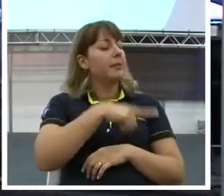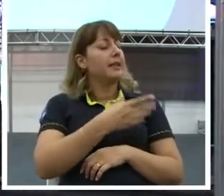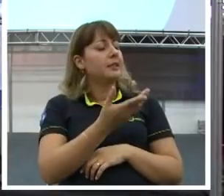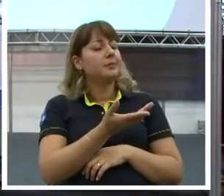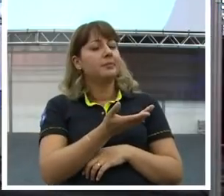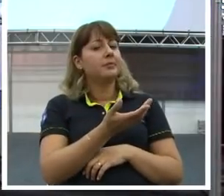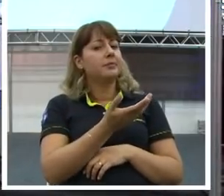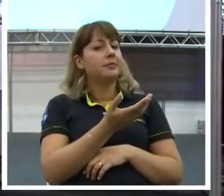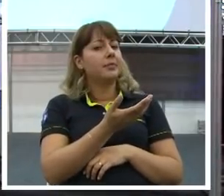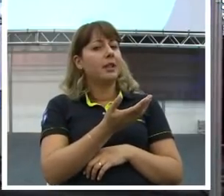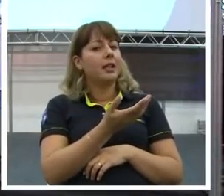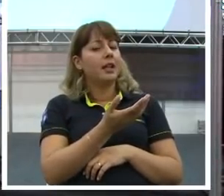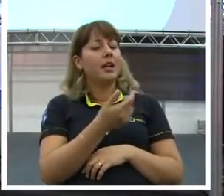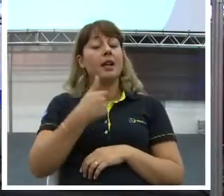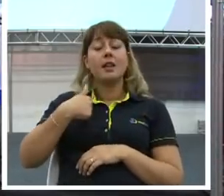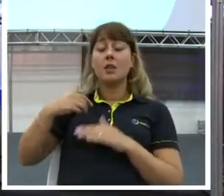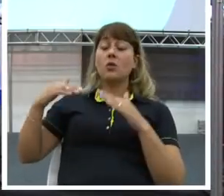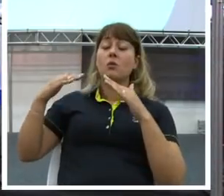Sou morador de rua.